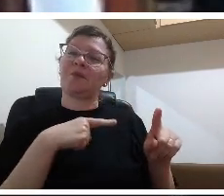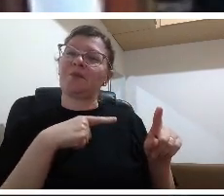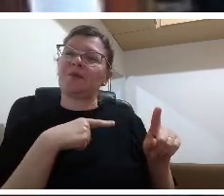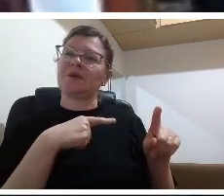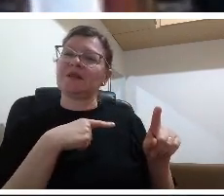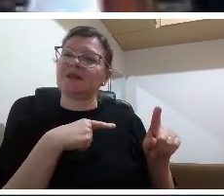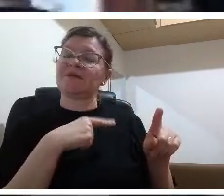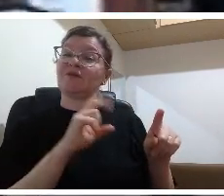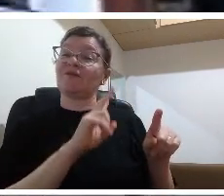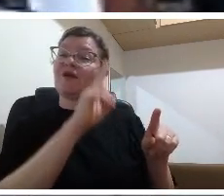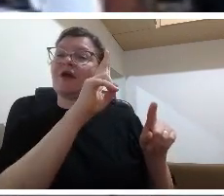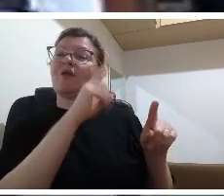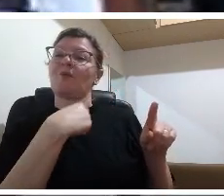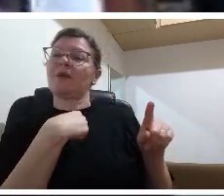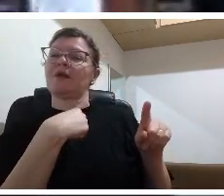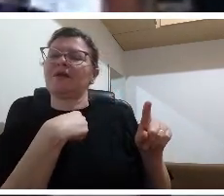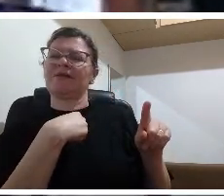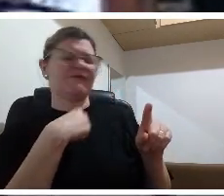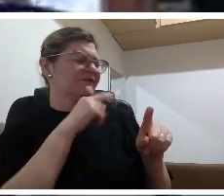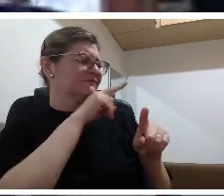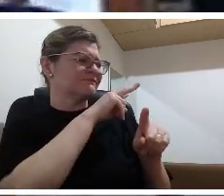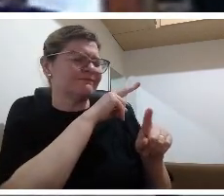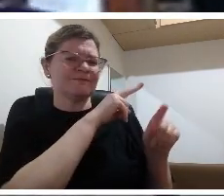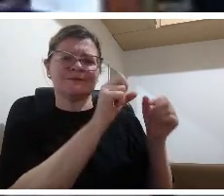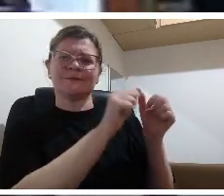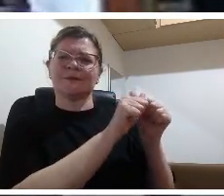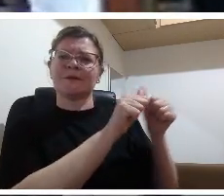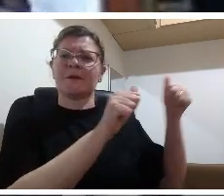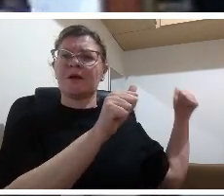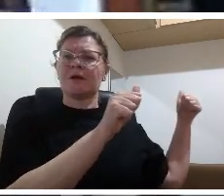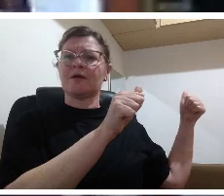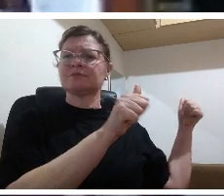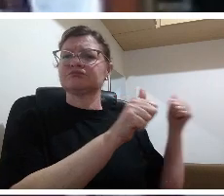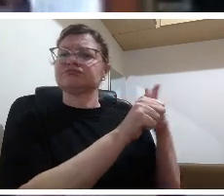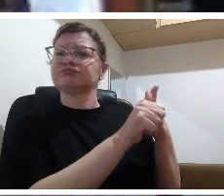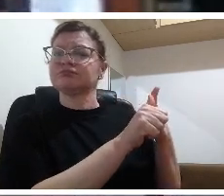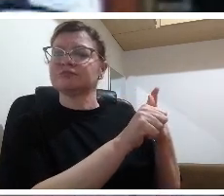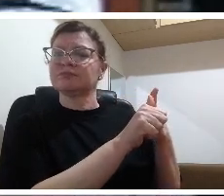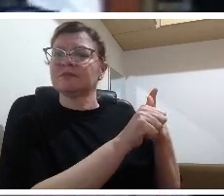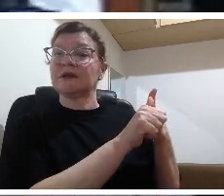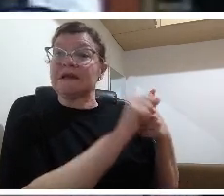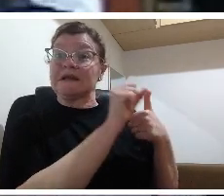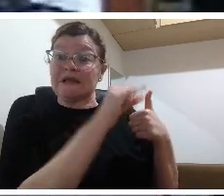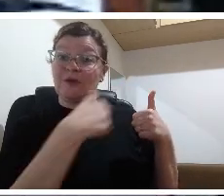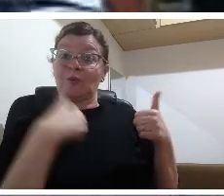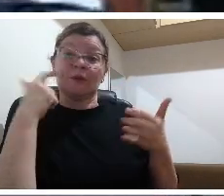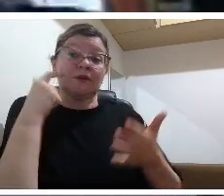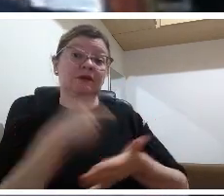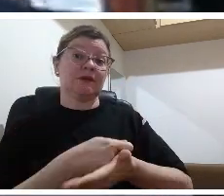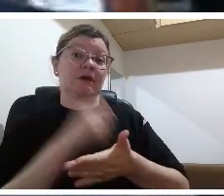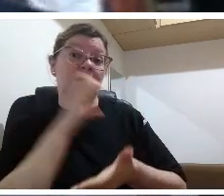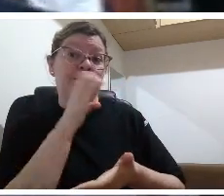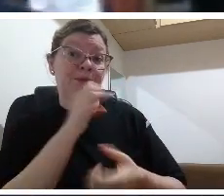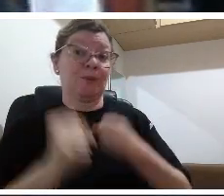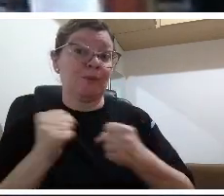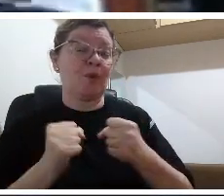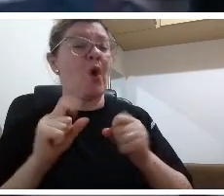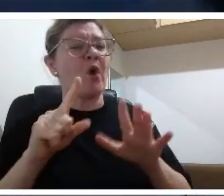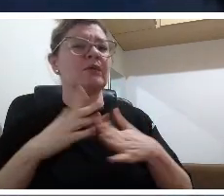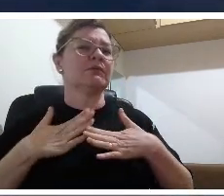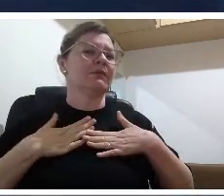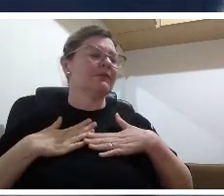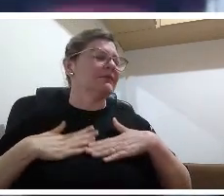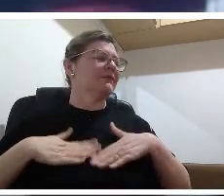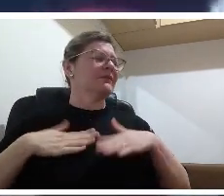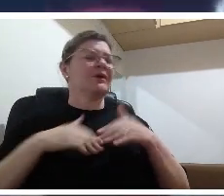o fôlego para a subida lá da avenida da Conceição para eu chegar em primeiro lugar então durante uma prova você pode fazer